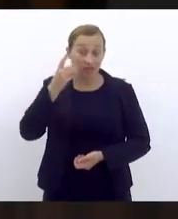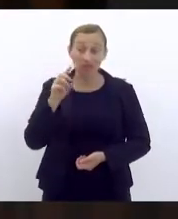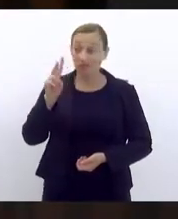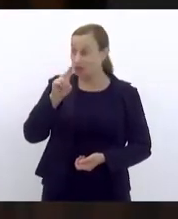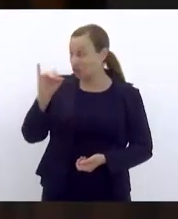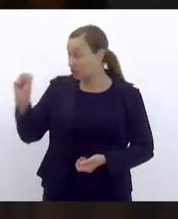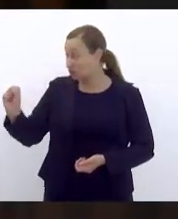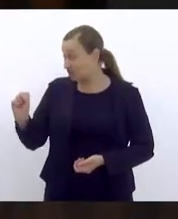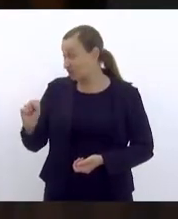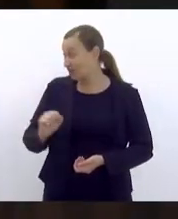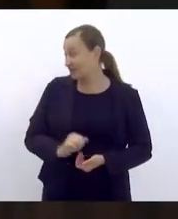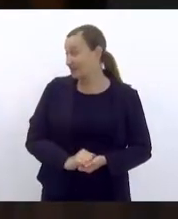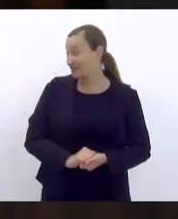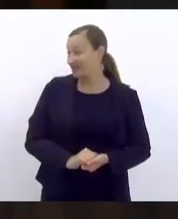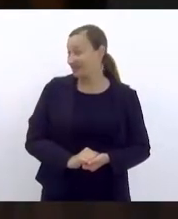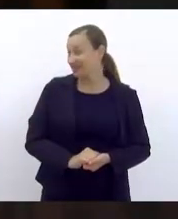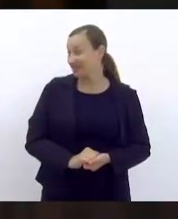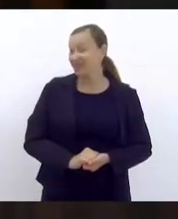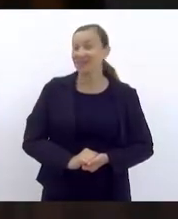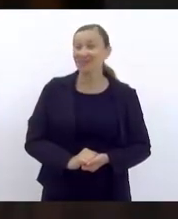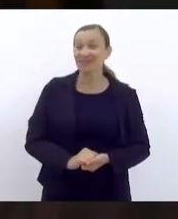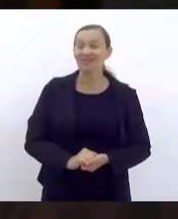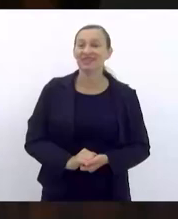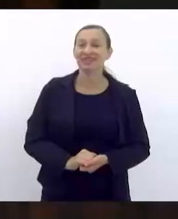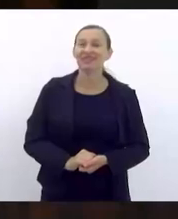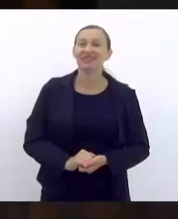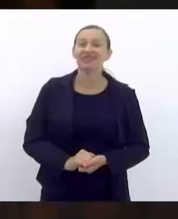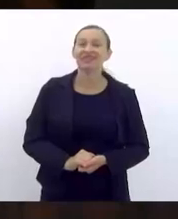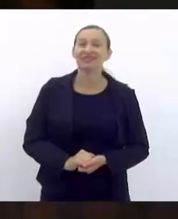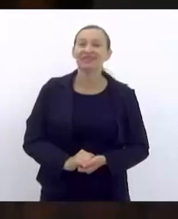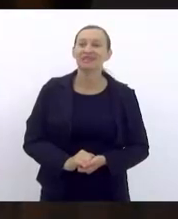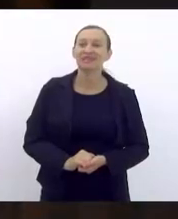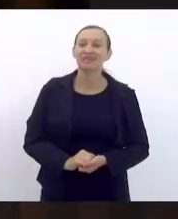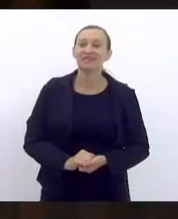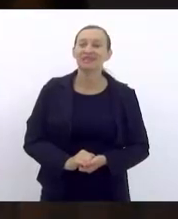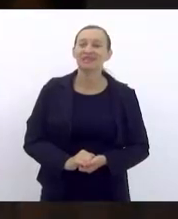Cosolino deputado Cláudio Caiado deputado